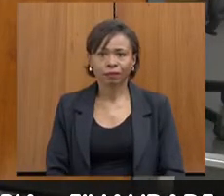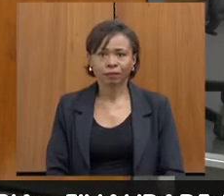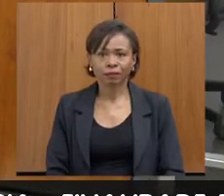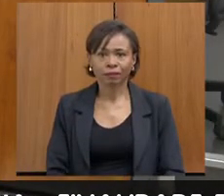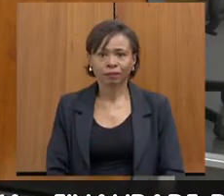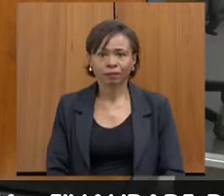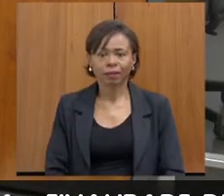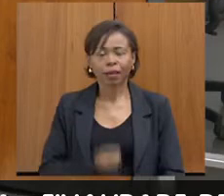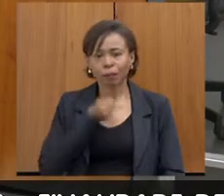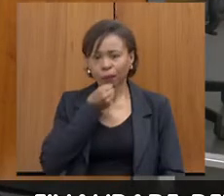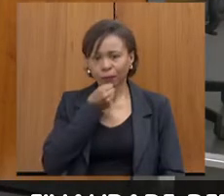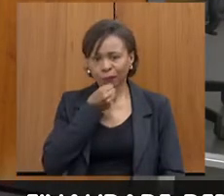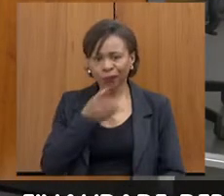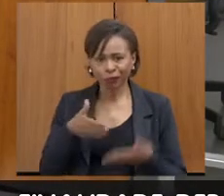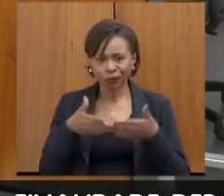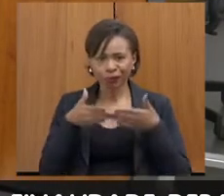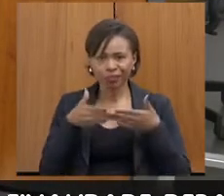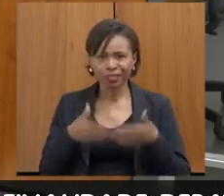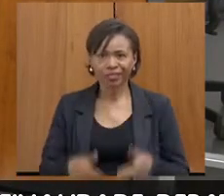Microfone, Carla.